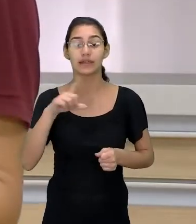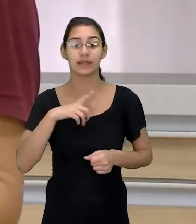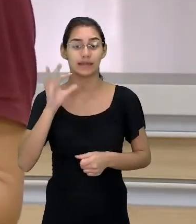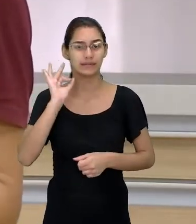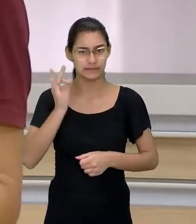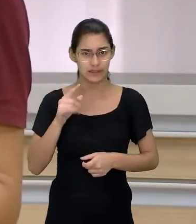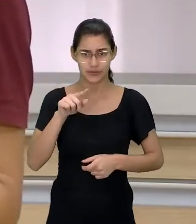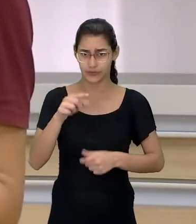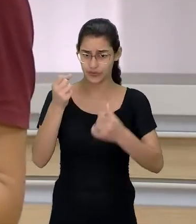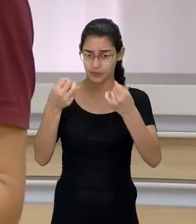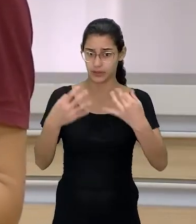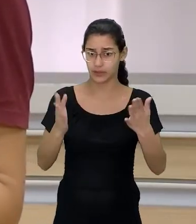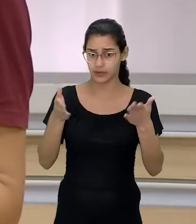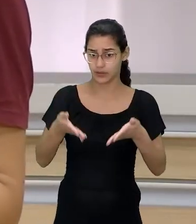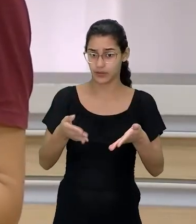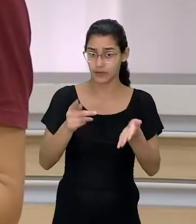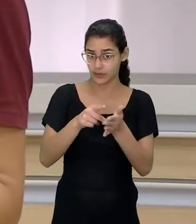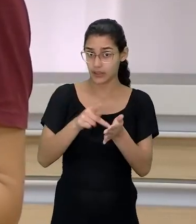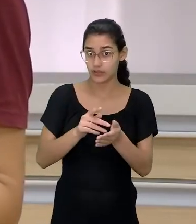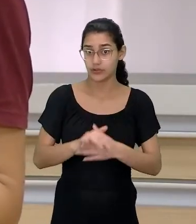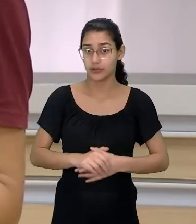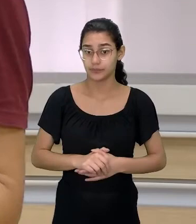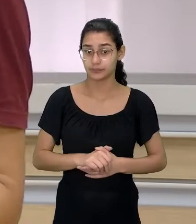certeza do que eu estou te falando agora é verdade?